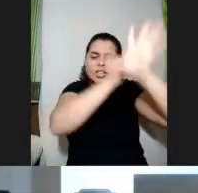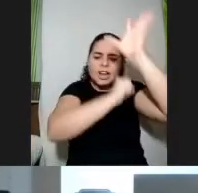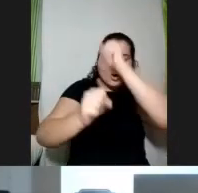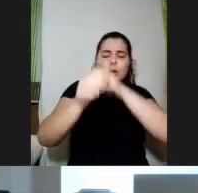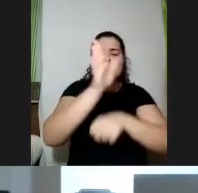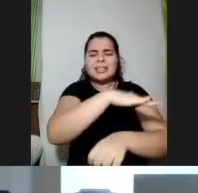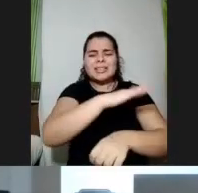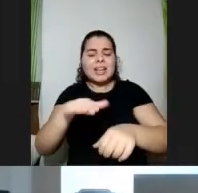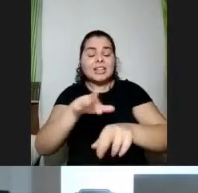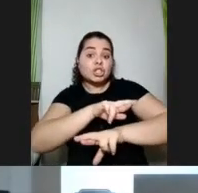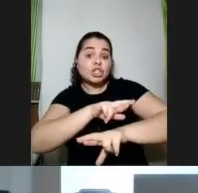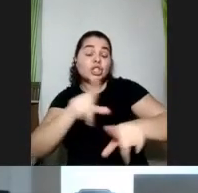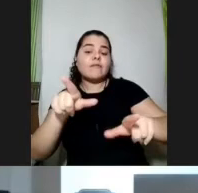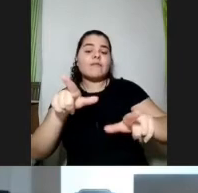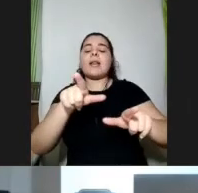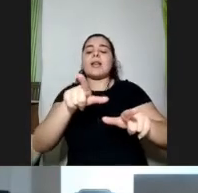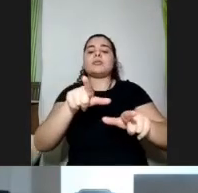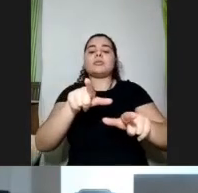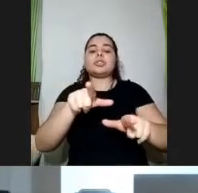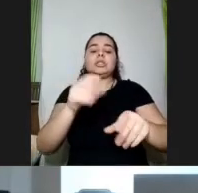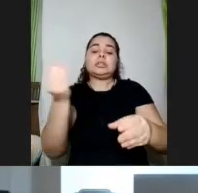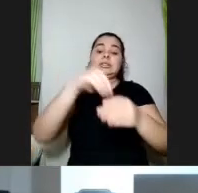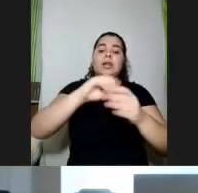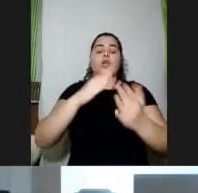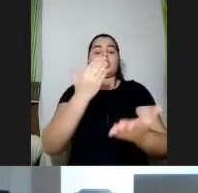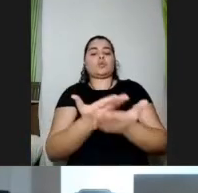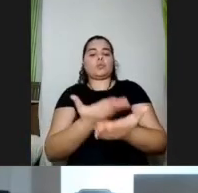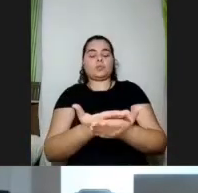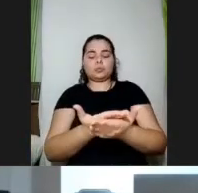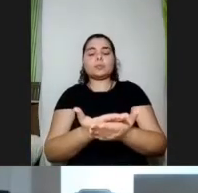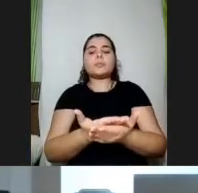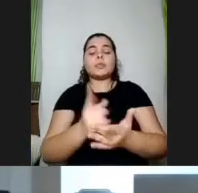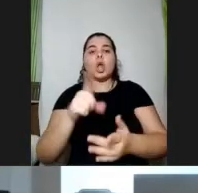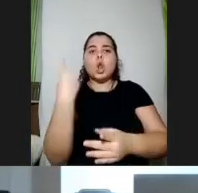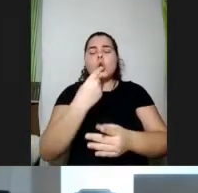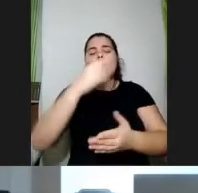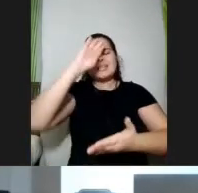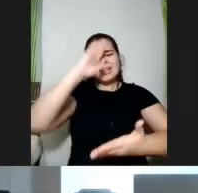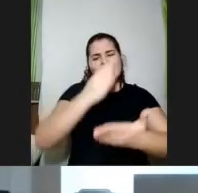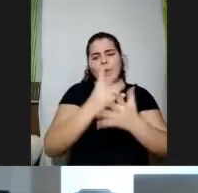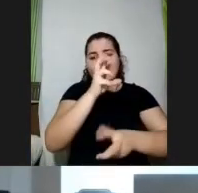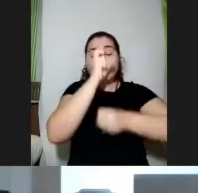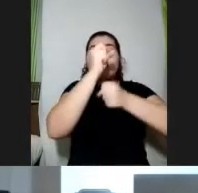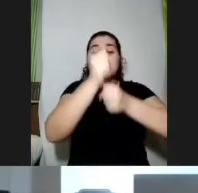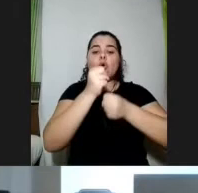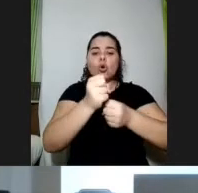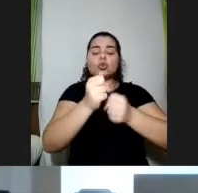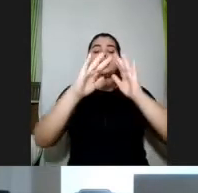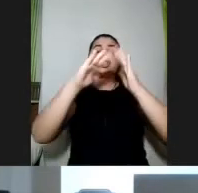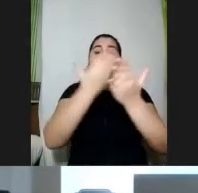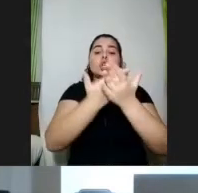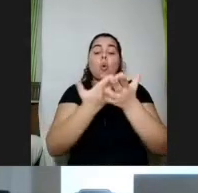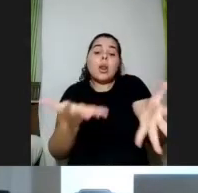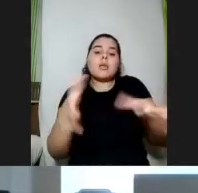sala de aula, né, nas escolas, escolas inclusivas, a gente acredita fortemente nas escolas inclusivas, temos aí pelo